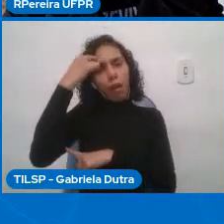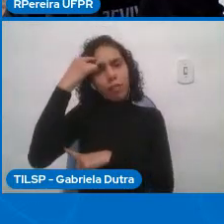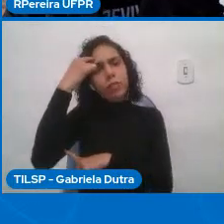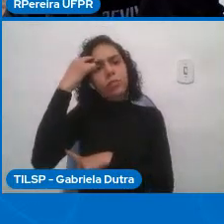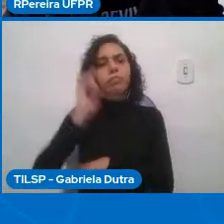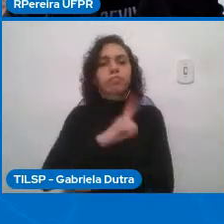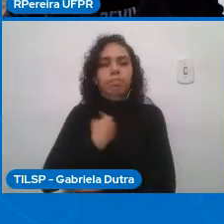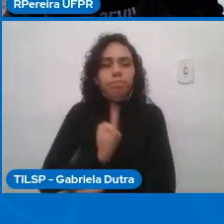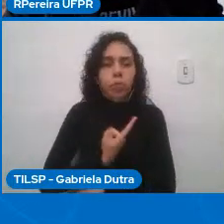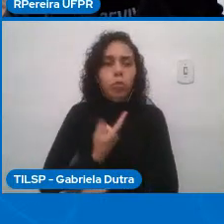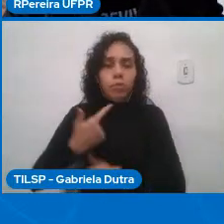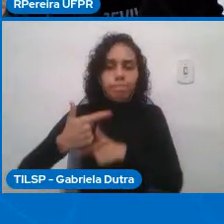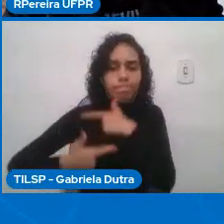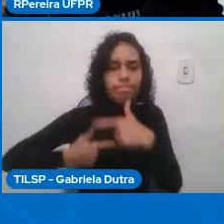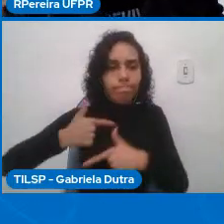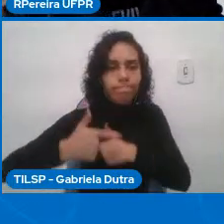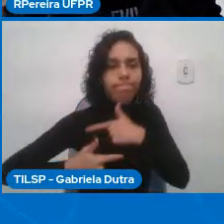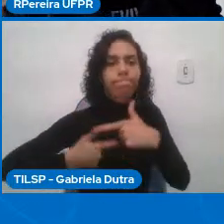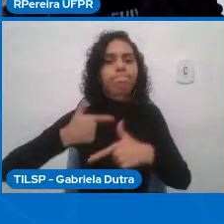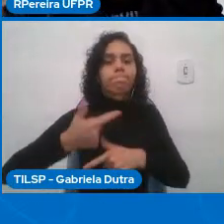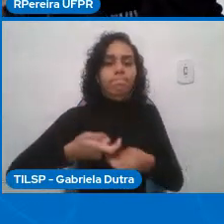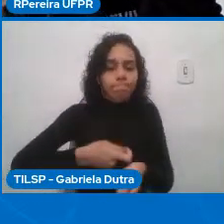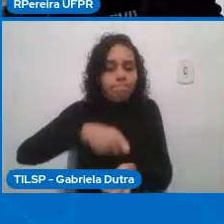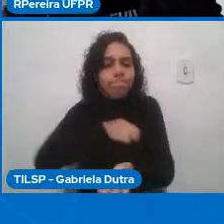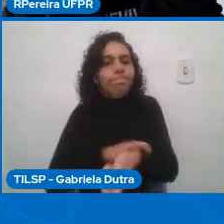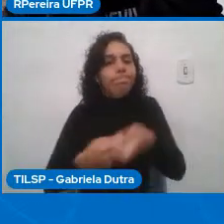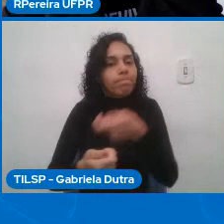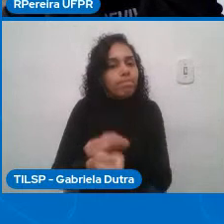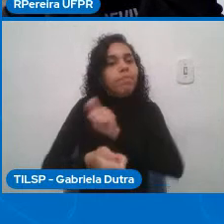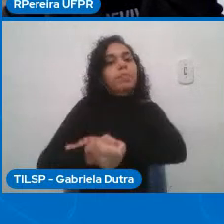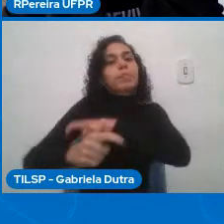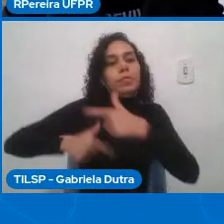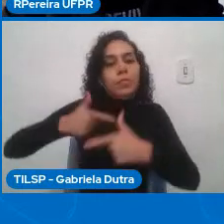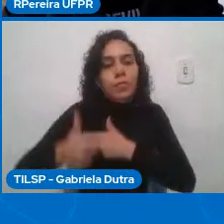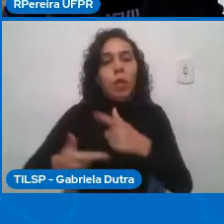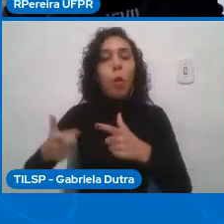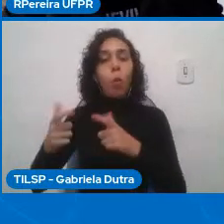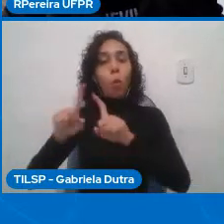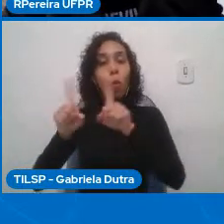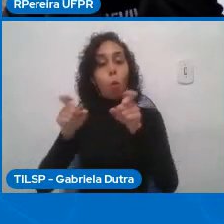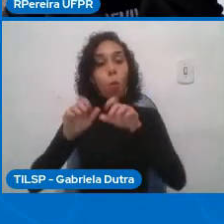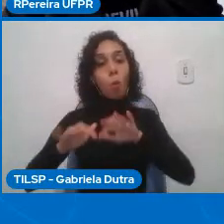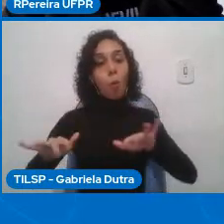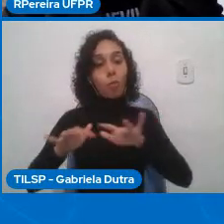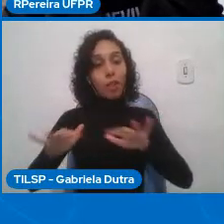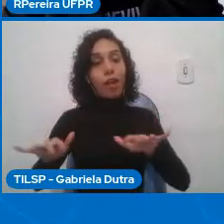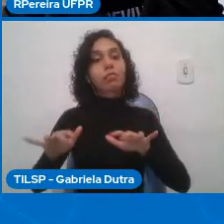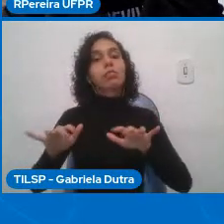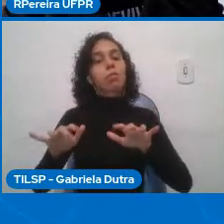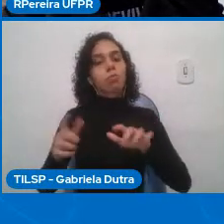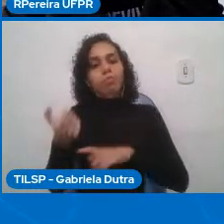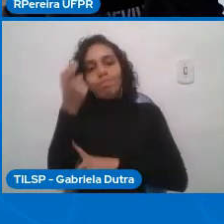que seja efetivamente socialmente consciente poderia ser o nosso propósito maior